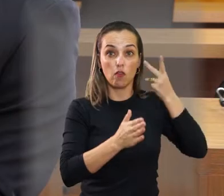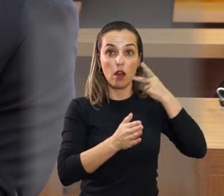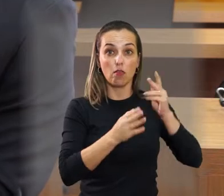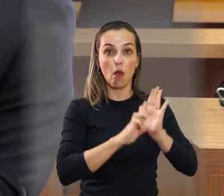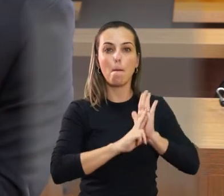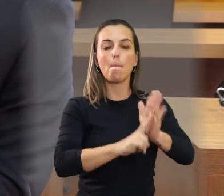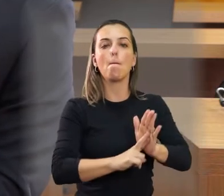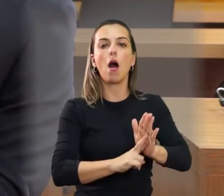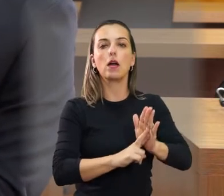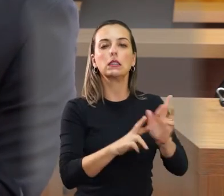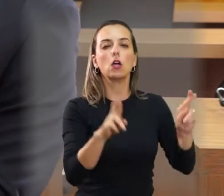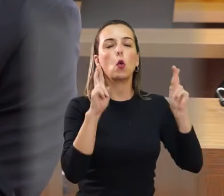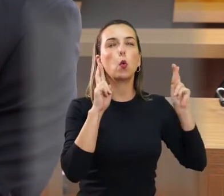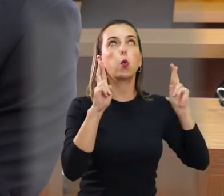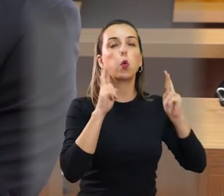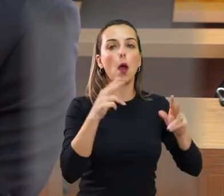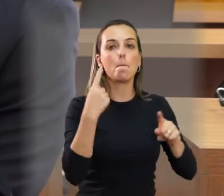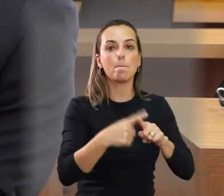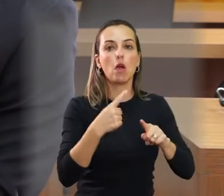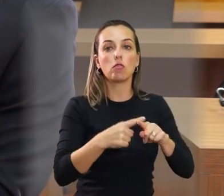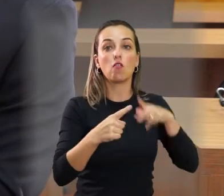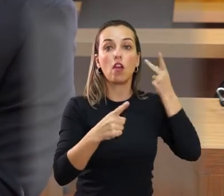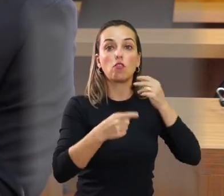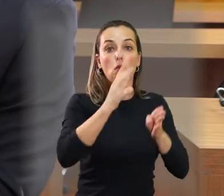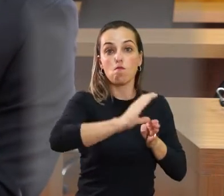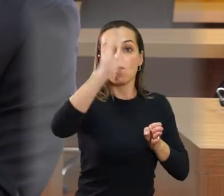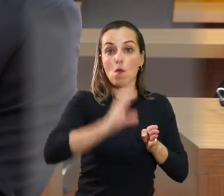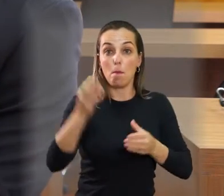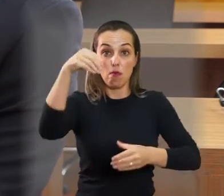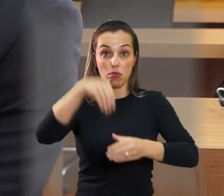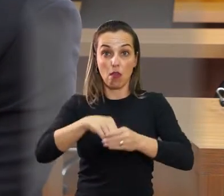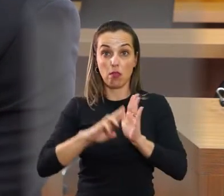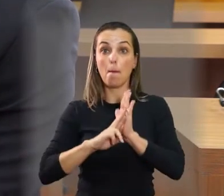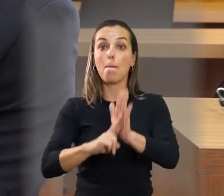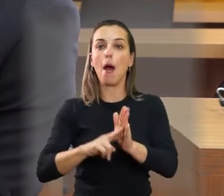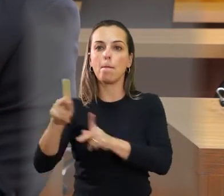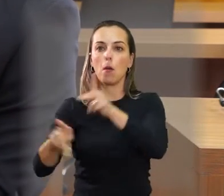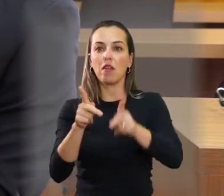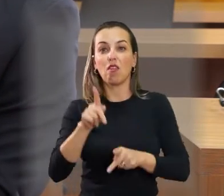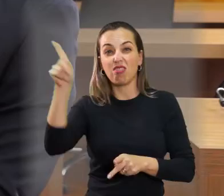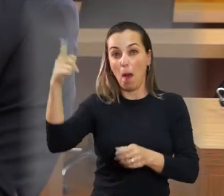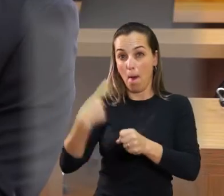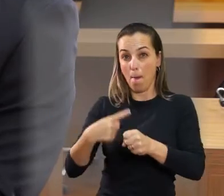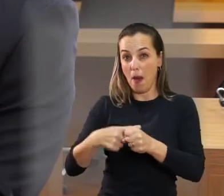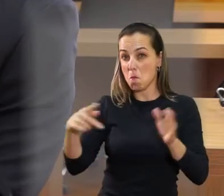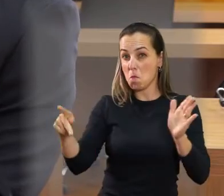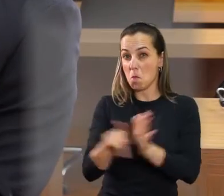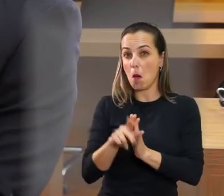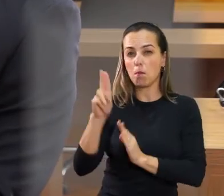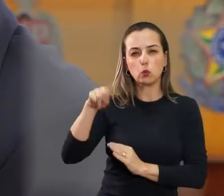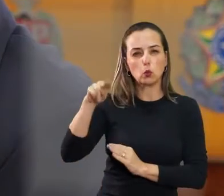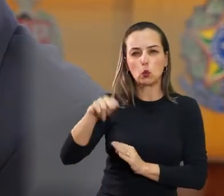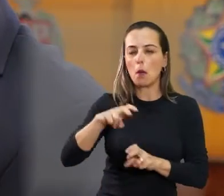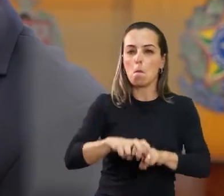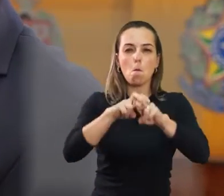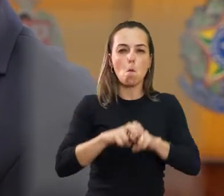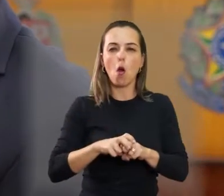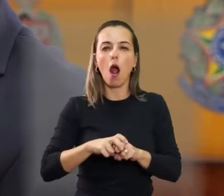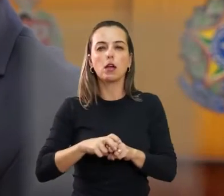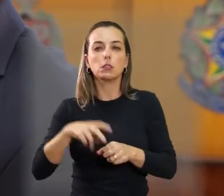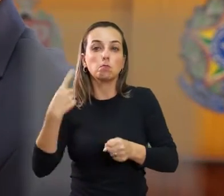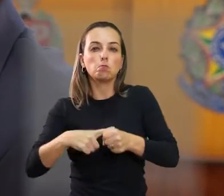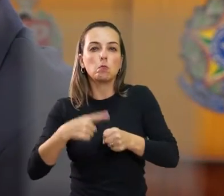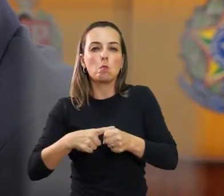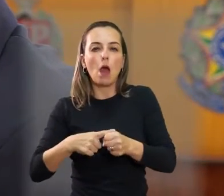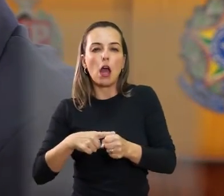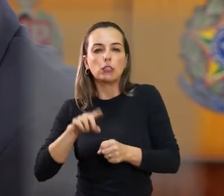O meu mandato representa a esperança do povo do Yolanda, que nunca teve um mandato, nunca teve um representante aqui dentro, e por isso ficou